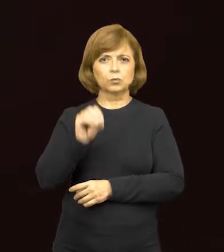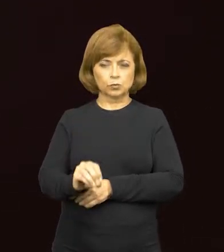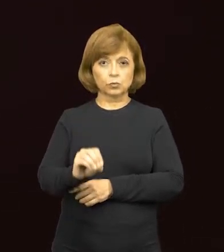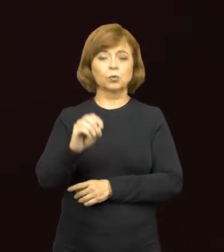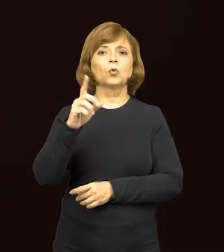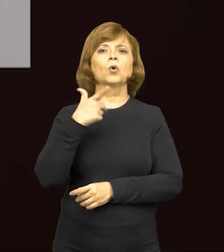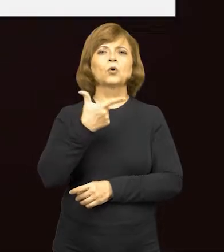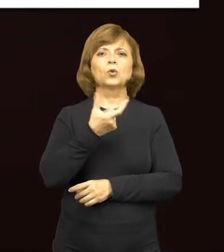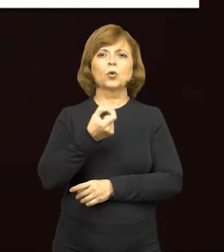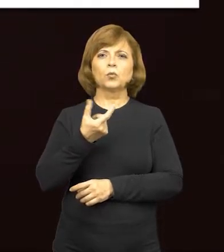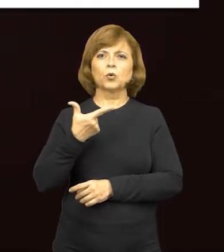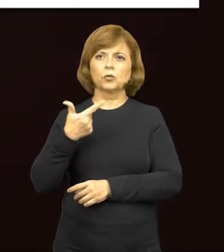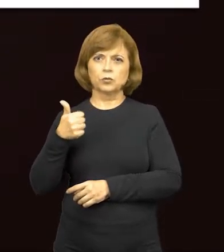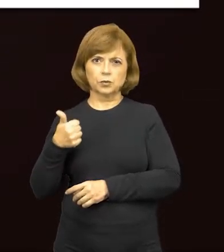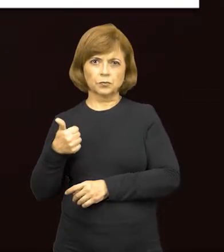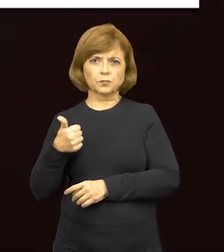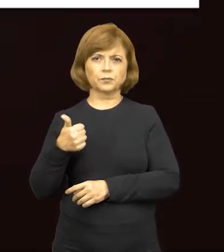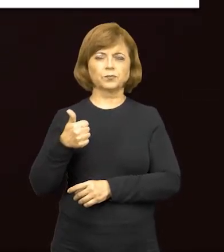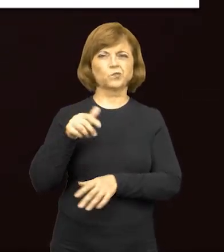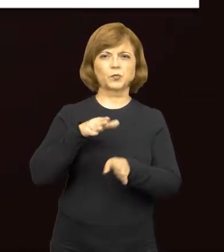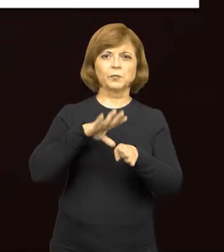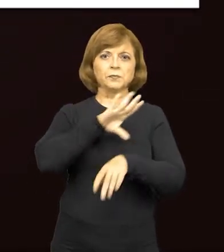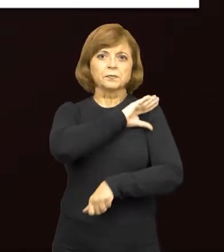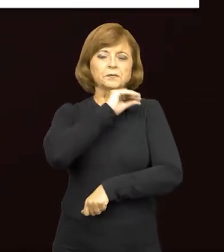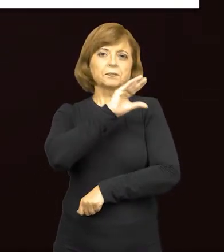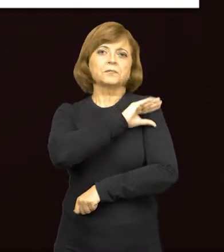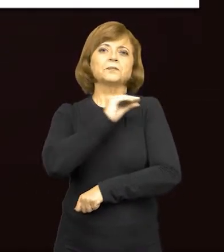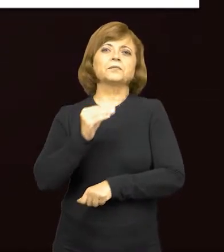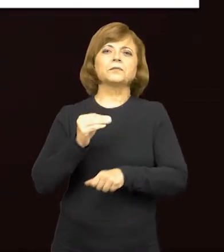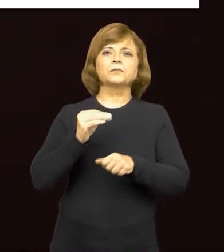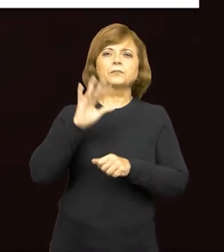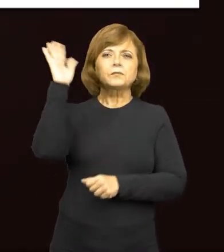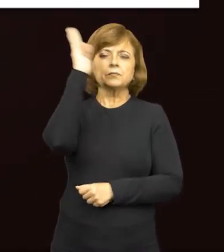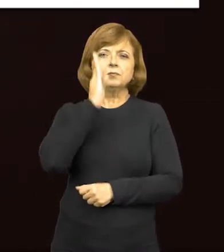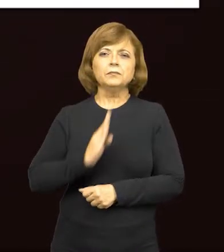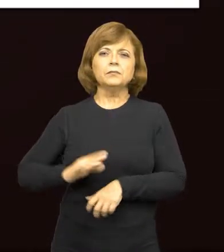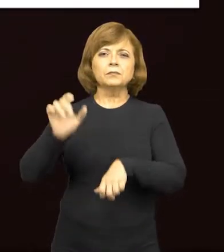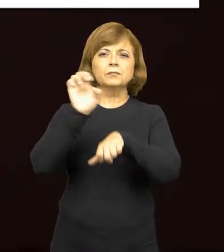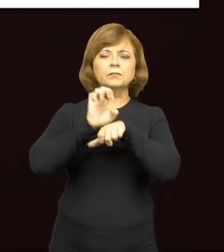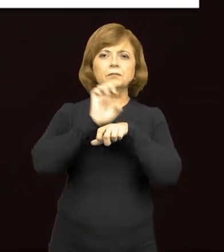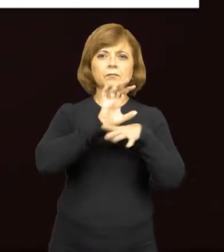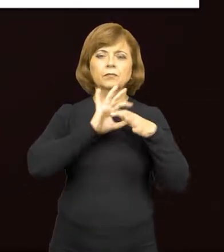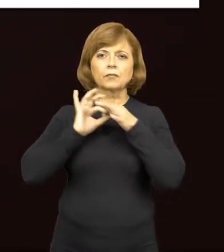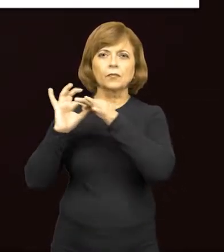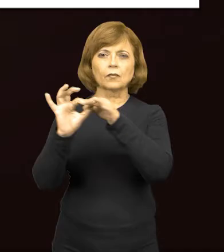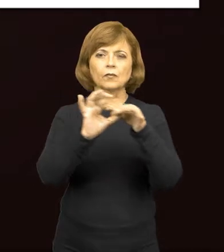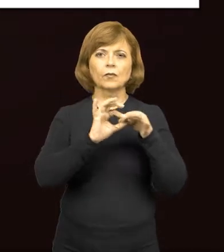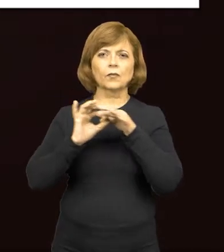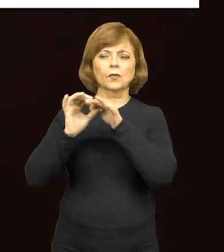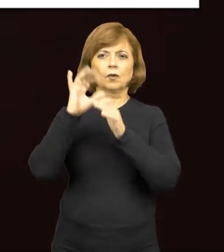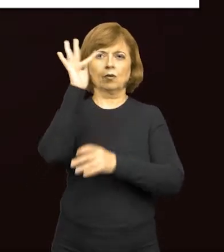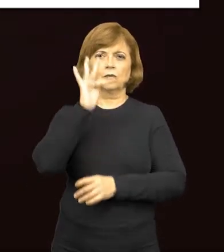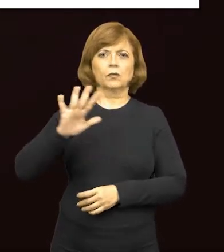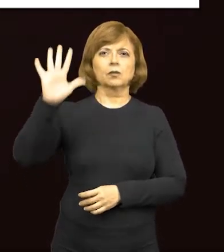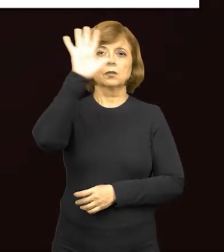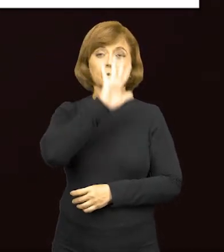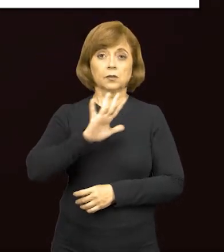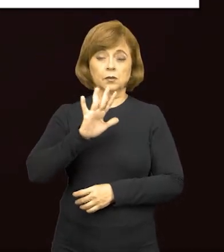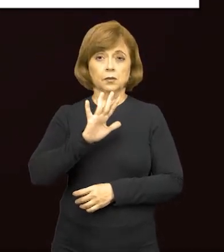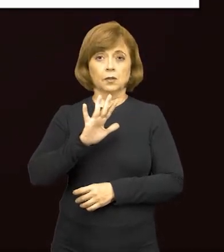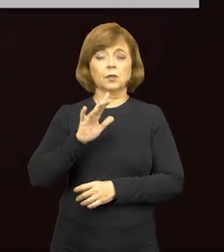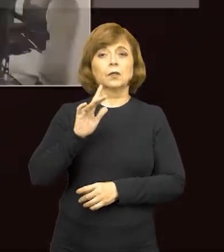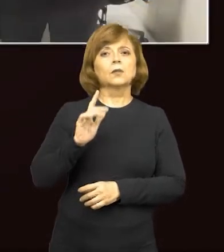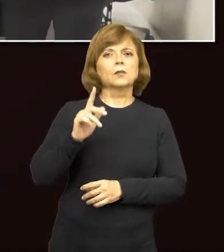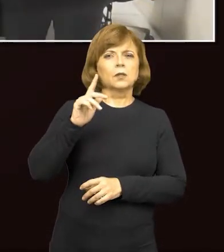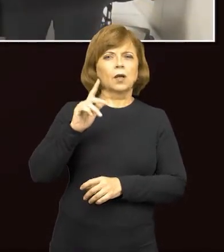2021 do Conselho Nacional dos Procuradores-Gerais dos Estados e da União, GPGJ, em 26